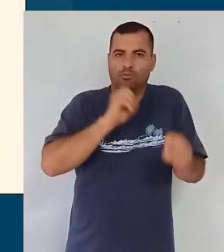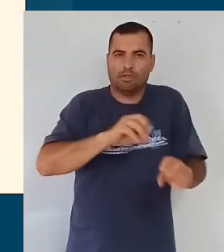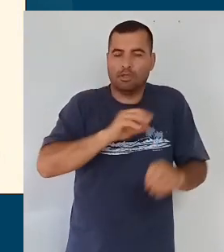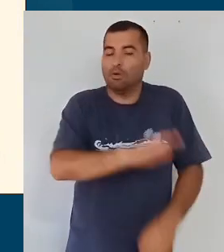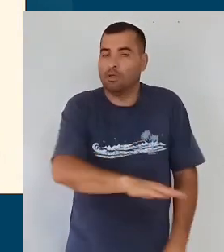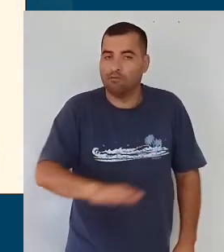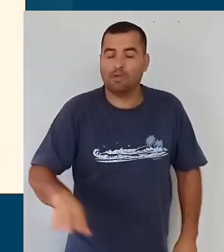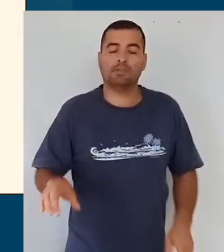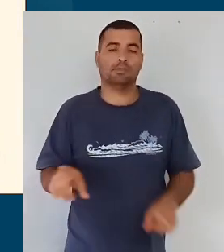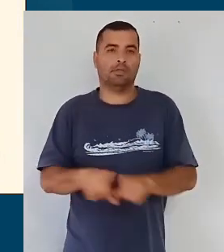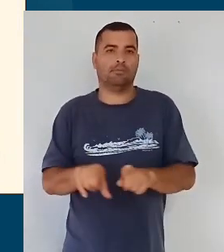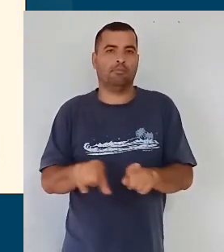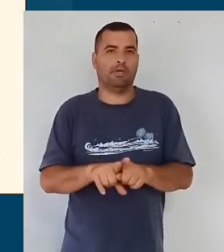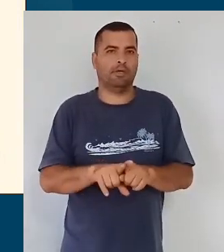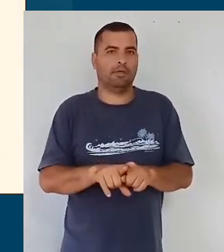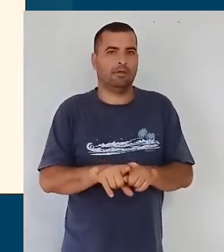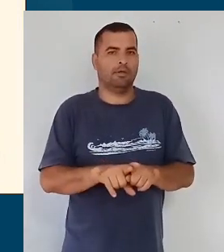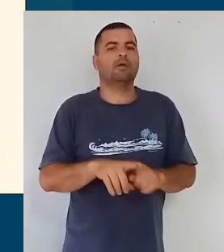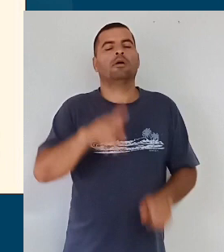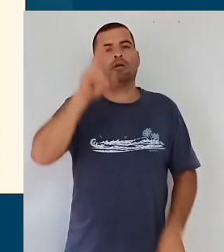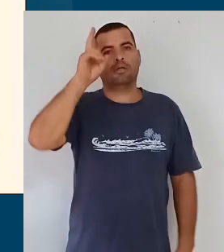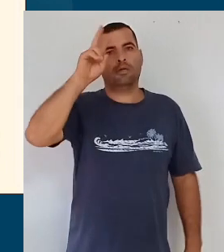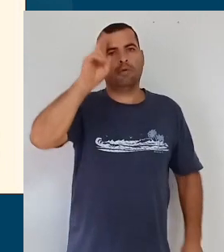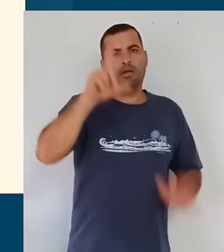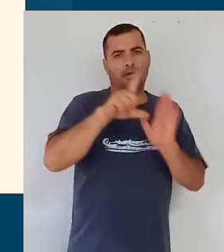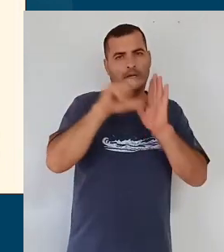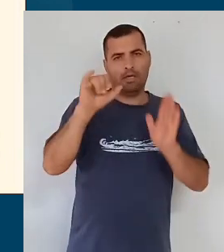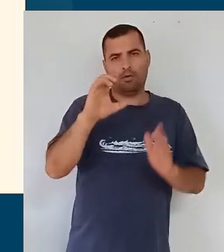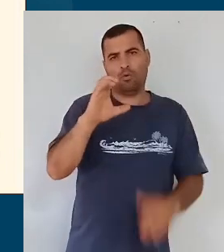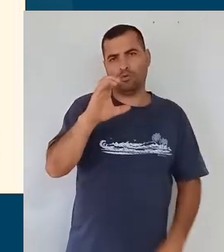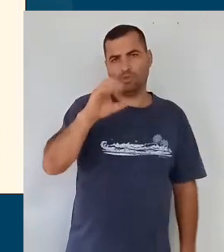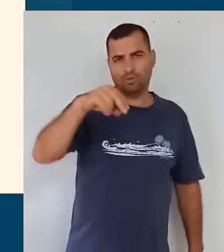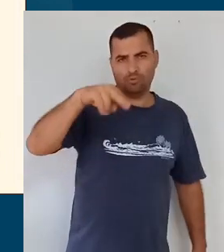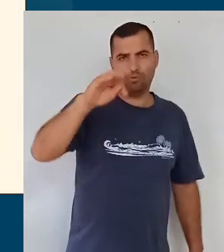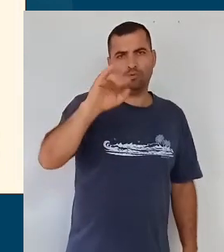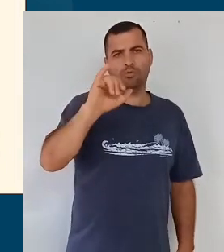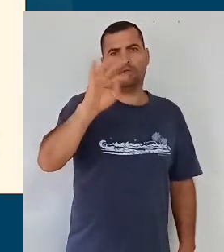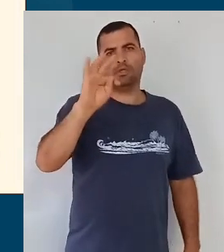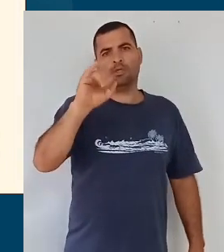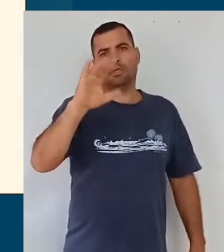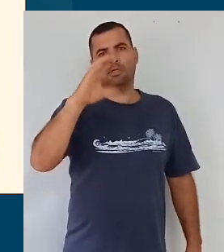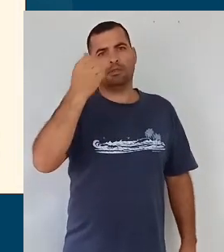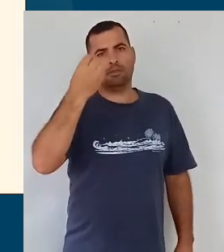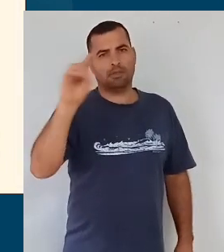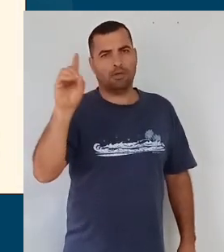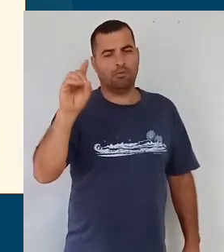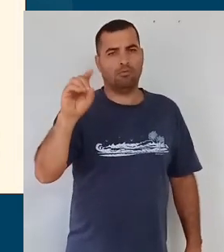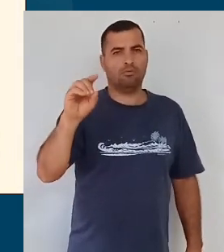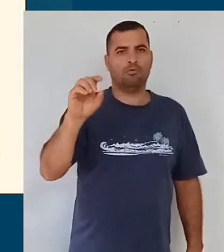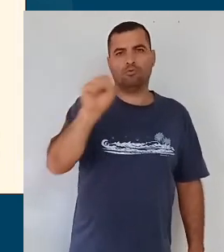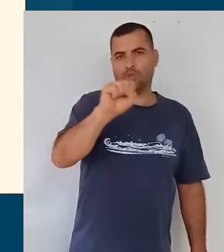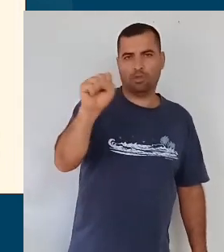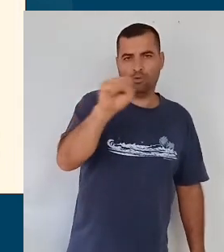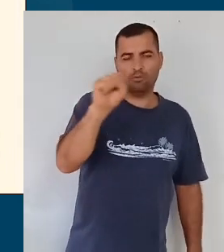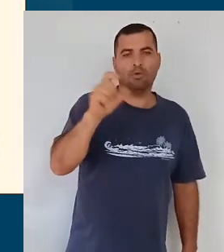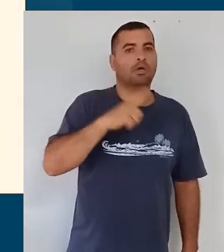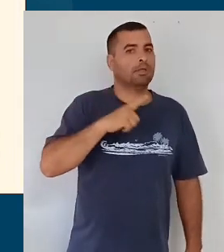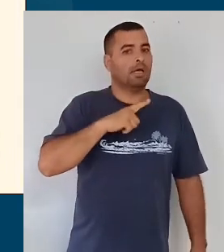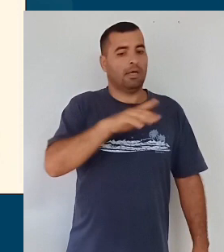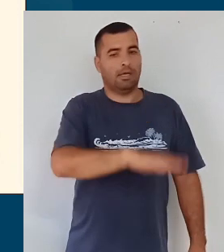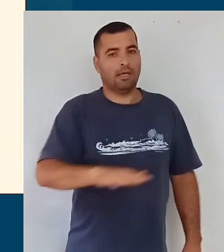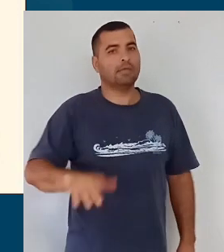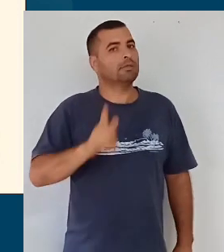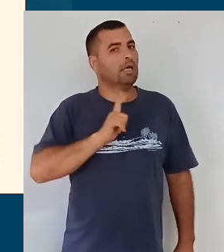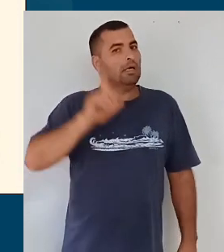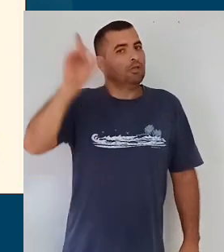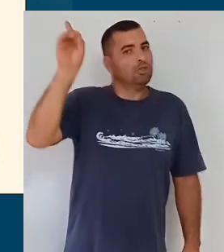infância. Pois, a partir da Constituição de 88, as crianças começaram a ser consideradas sujeitos de